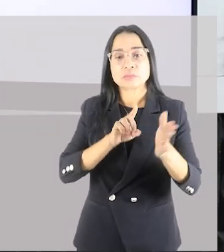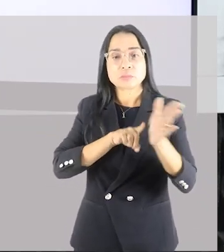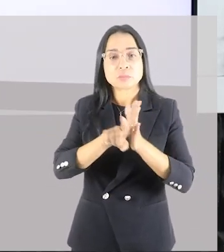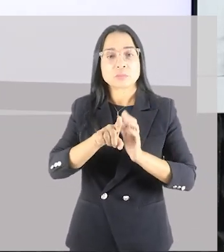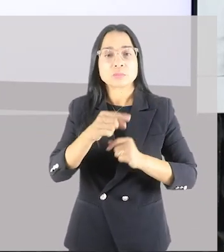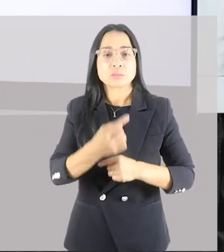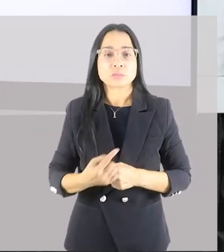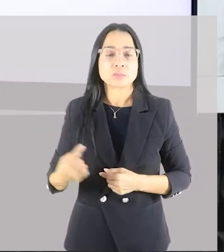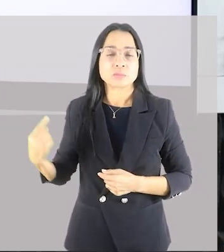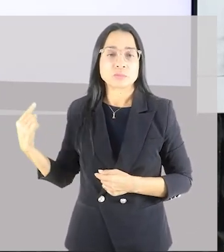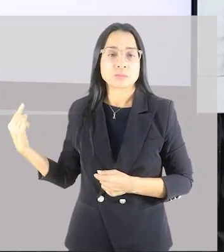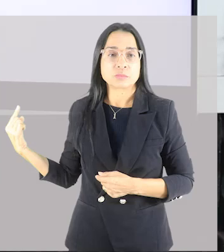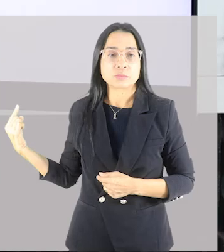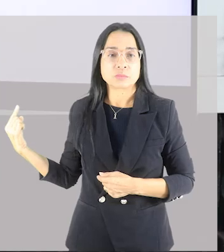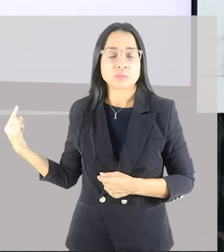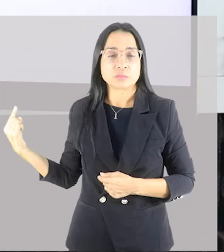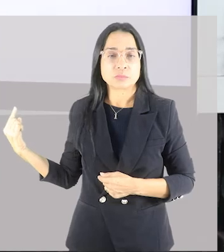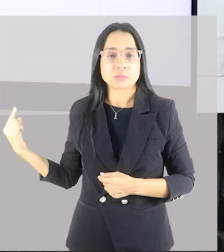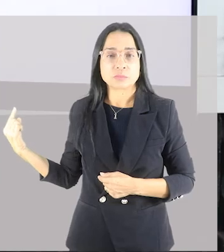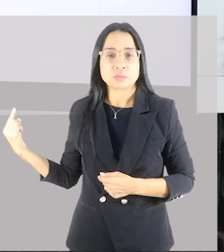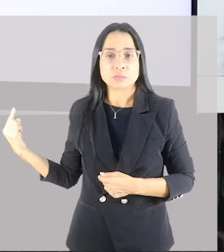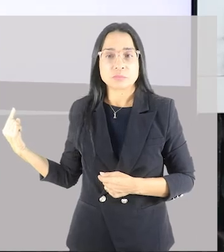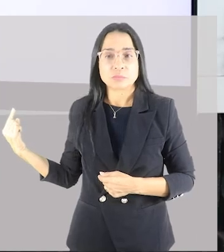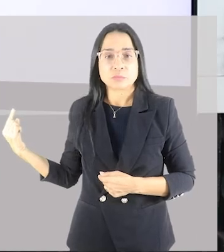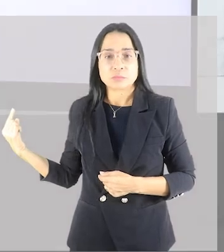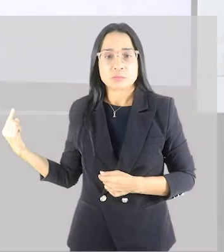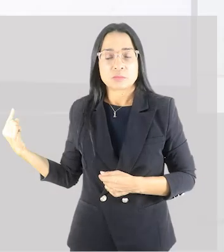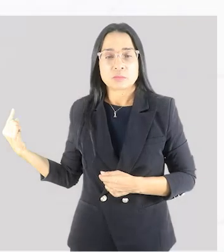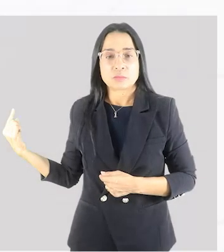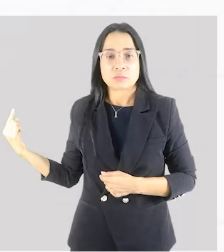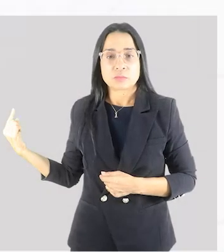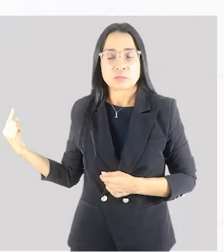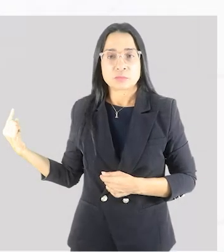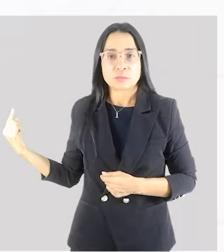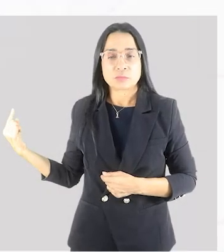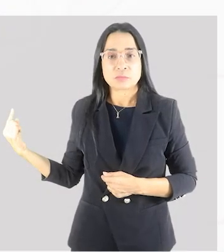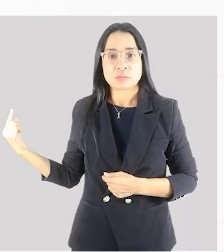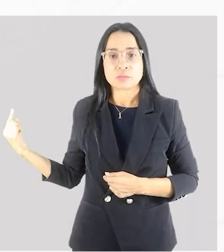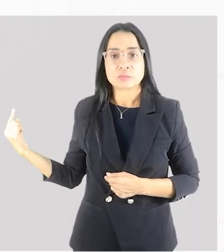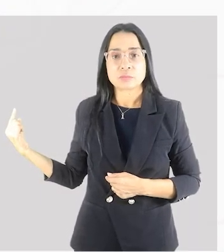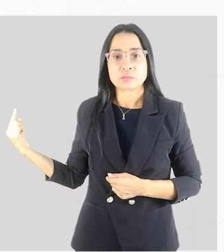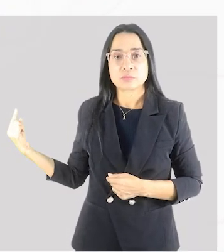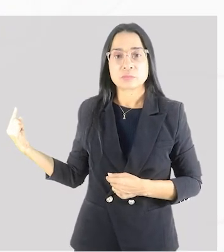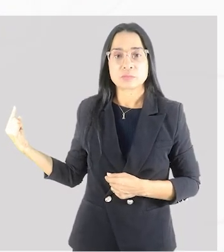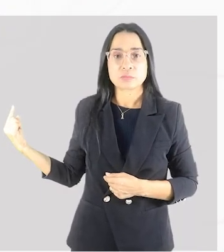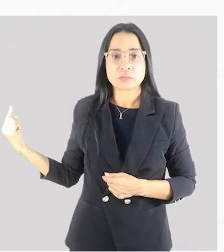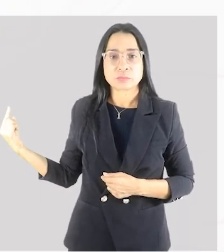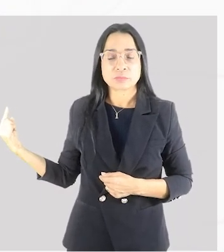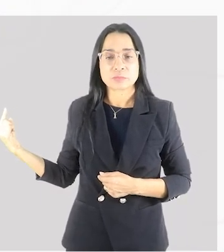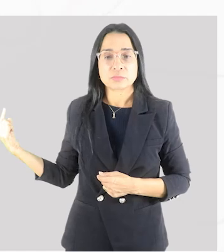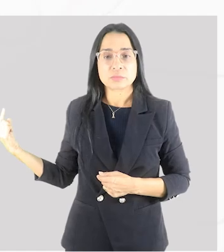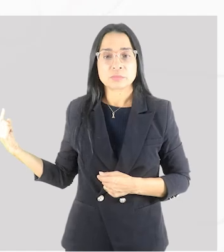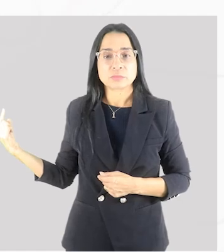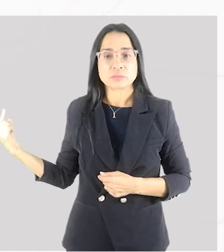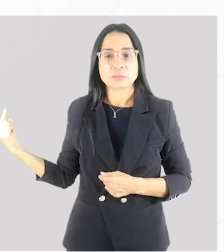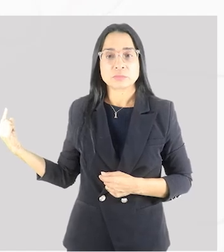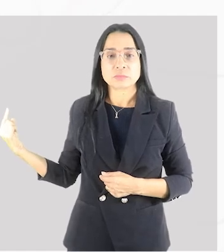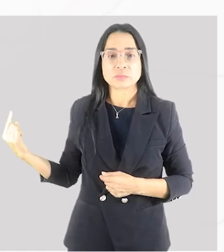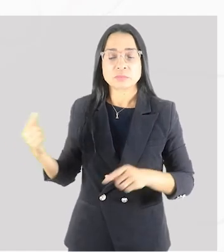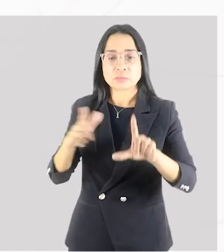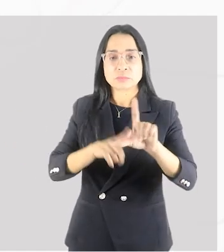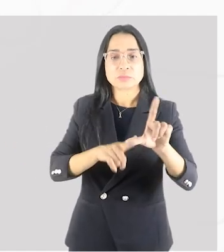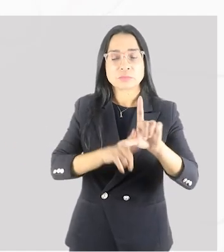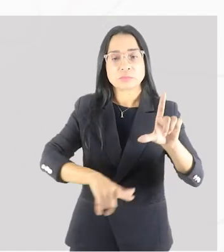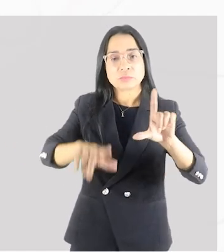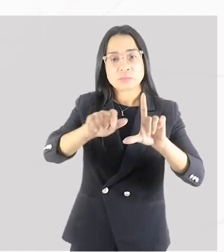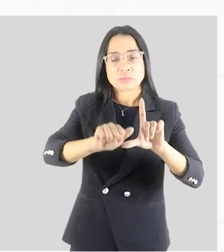finalizar a nossa aula de hoje. Faz parte da sequência do princípio da adaptação. Então letra A,